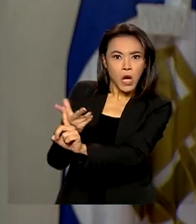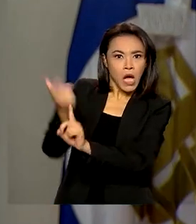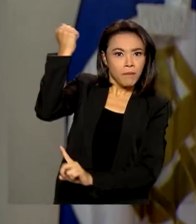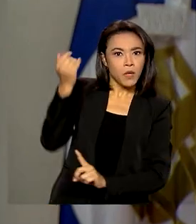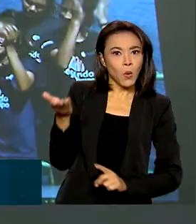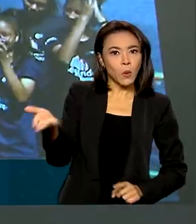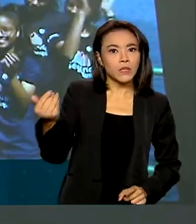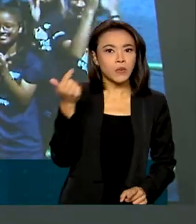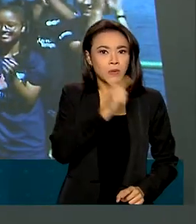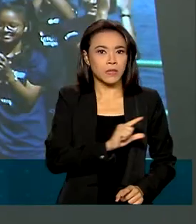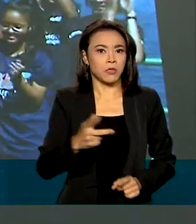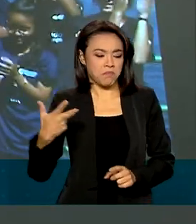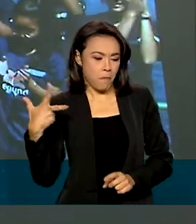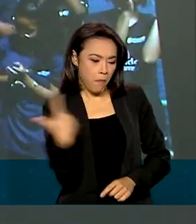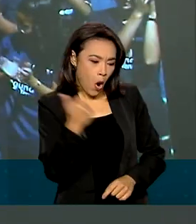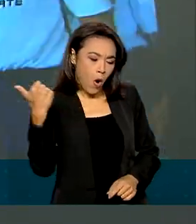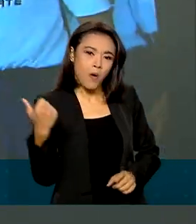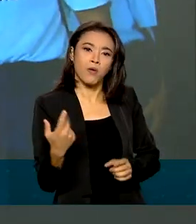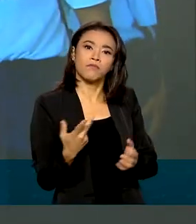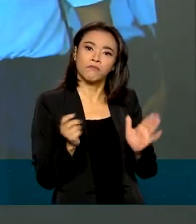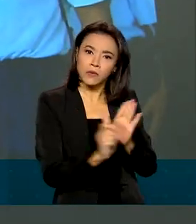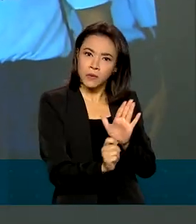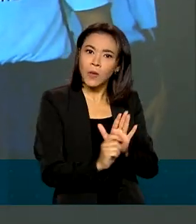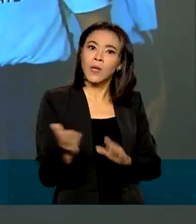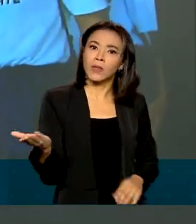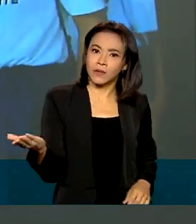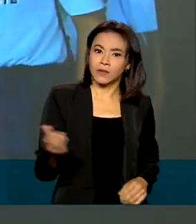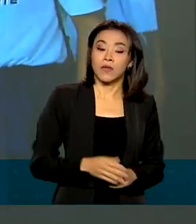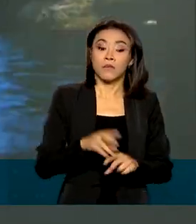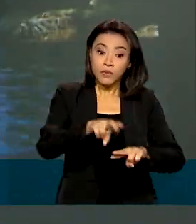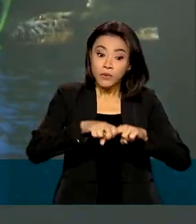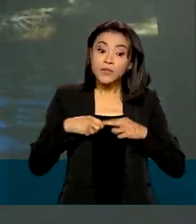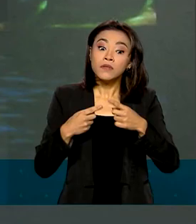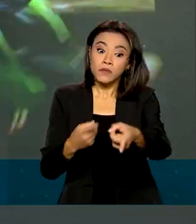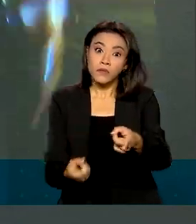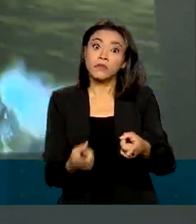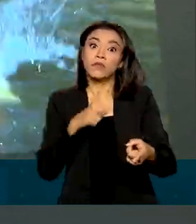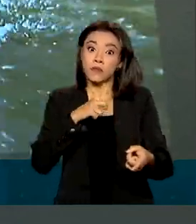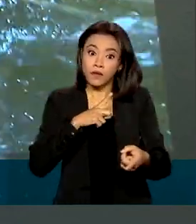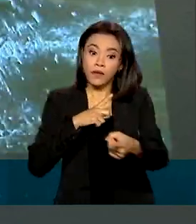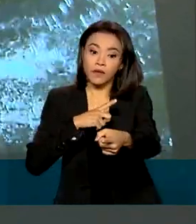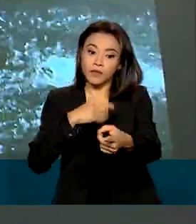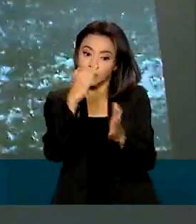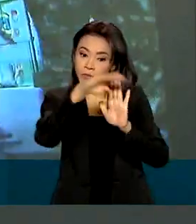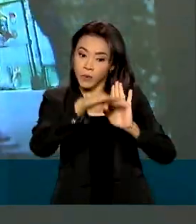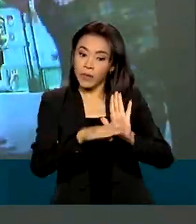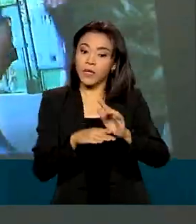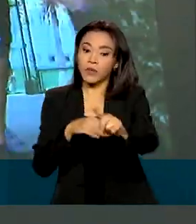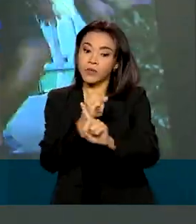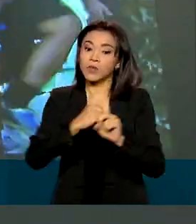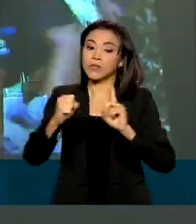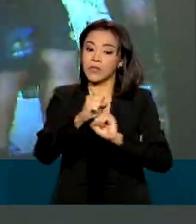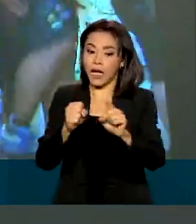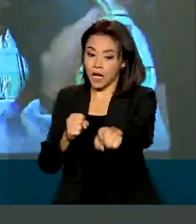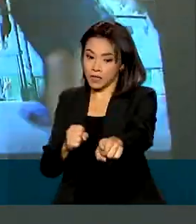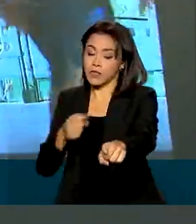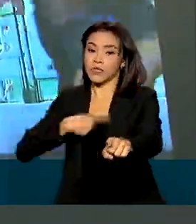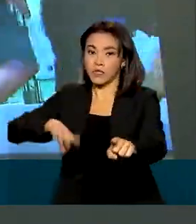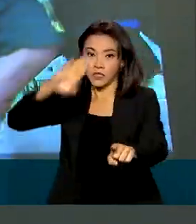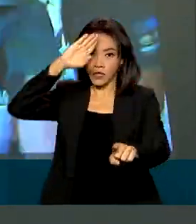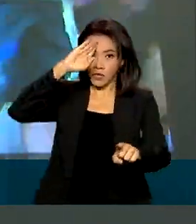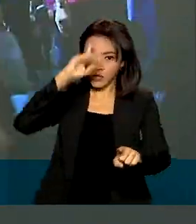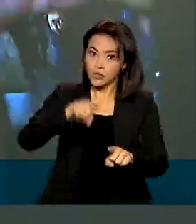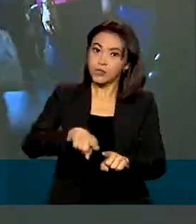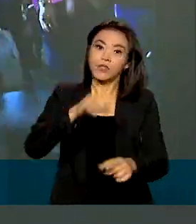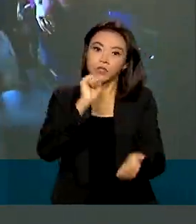da vida. É para isso que existem os programas sociais como Força no Esporte e João do Pulo. Afastar